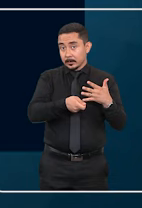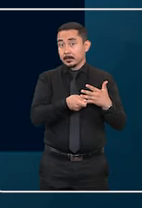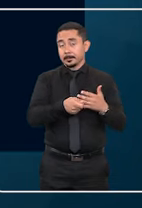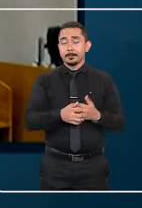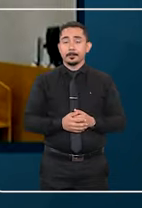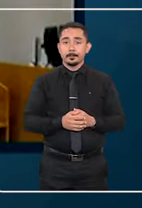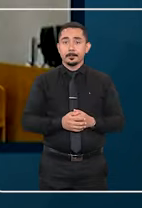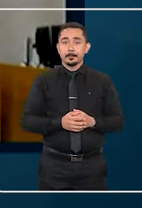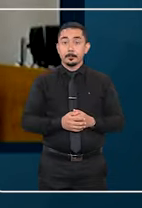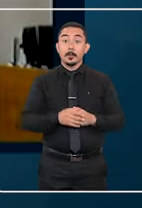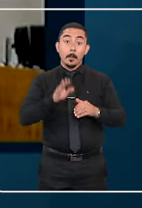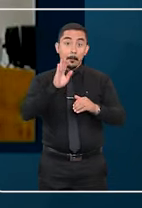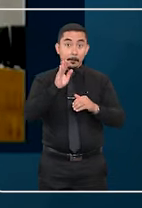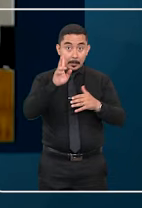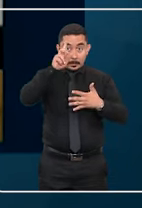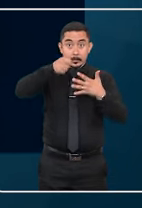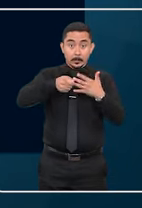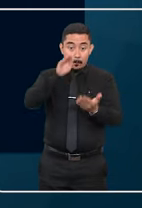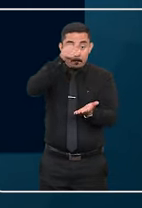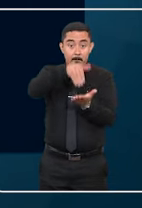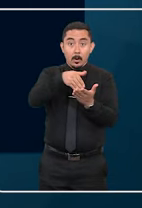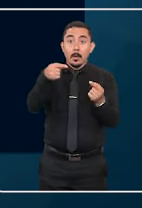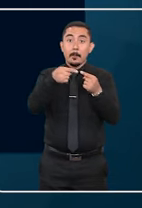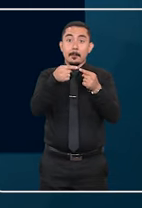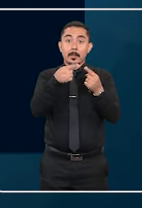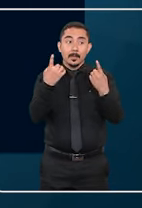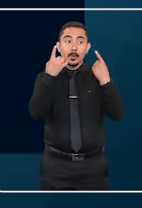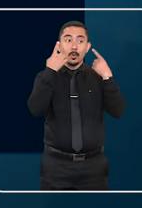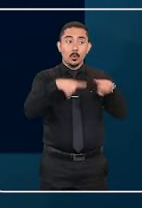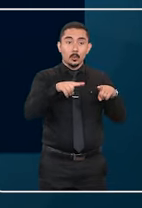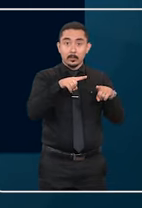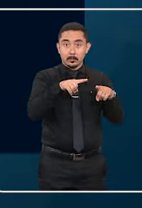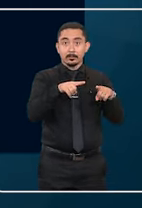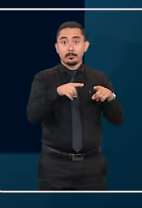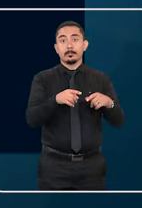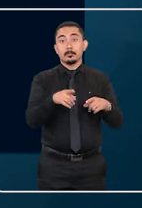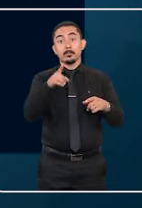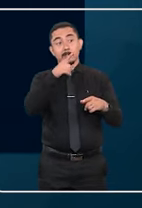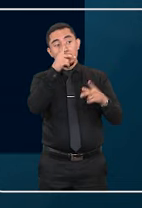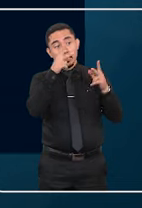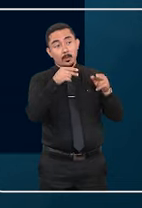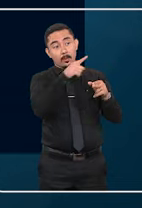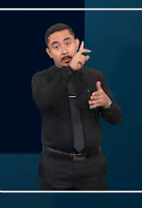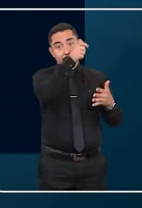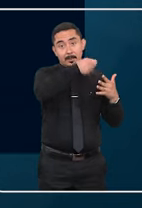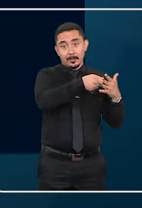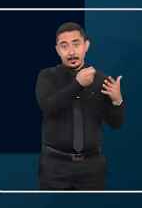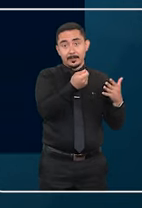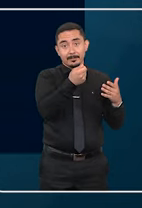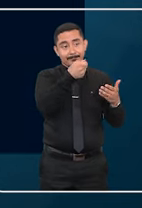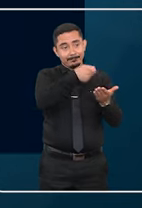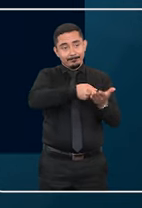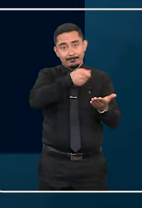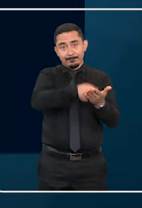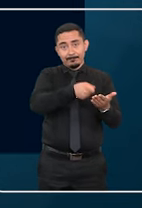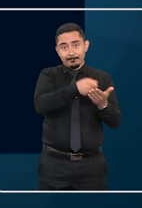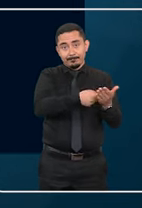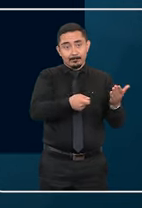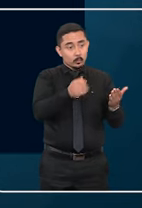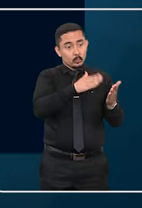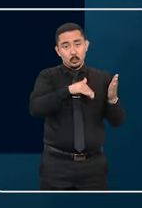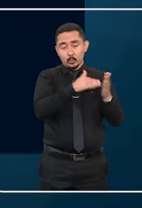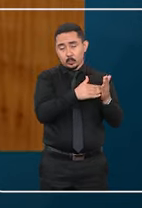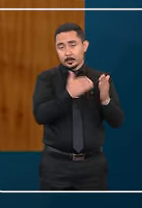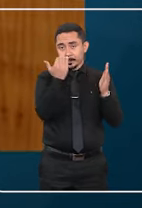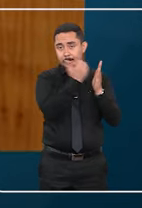judicial, pois a decisão final do processo é prejudicial em relação à decisão que determinou a obrigação não